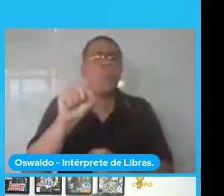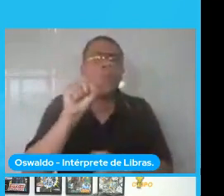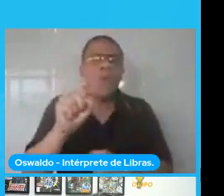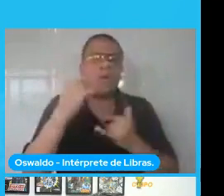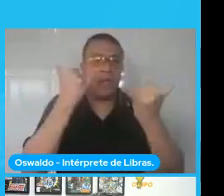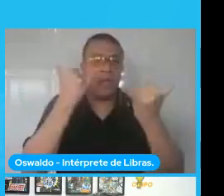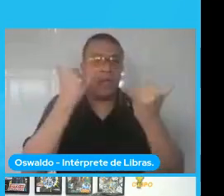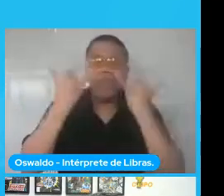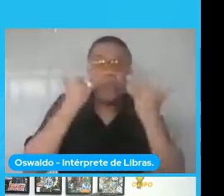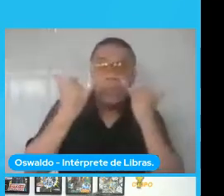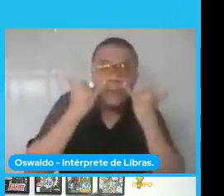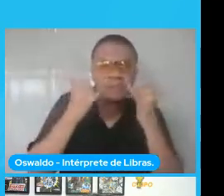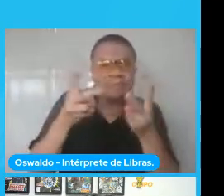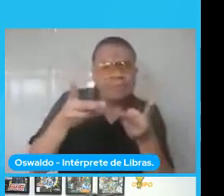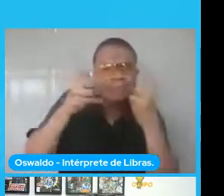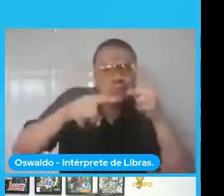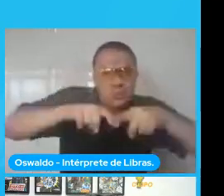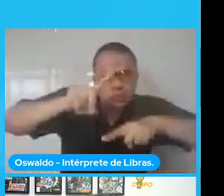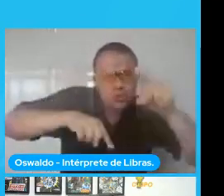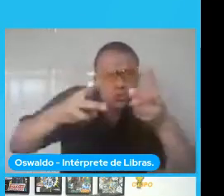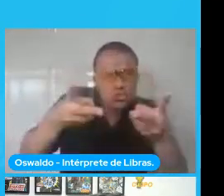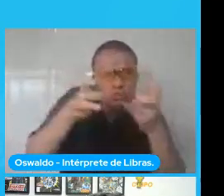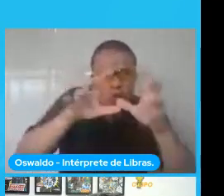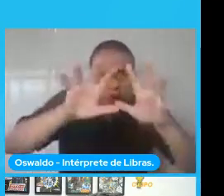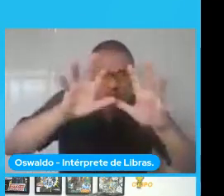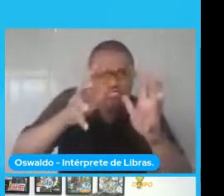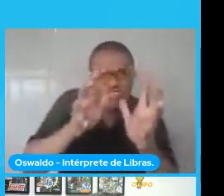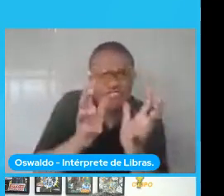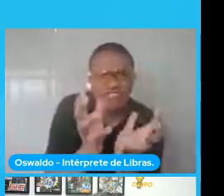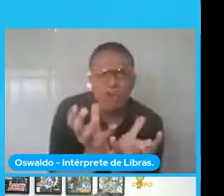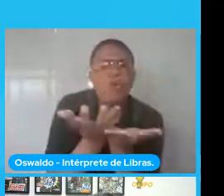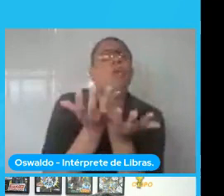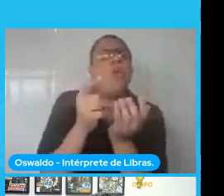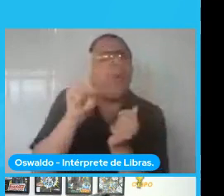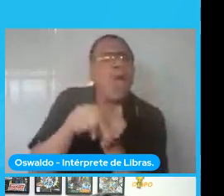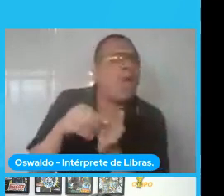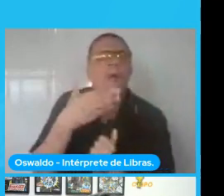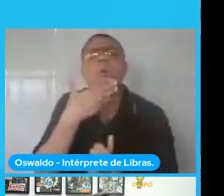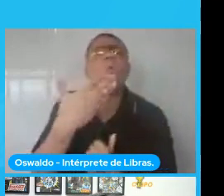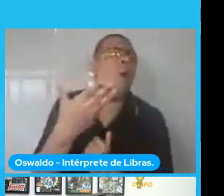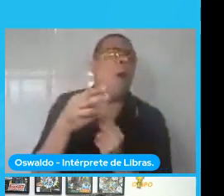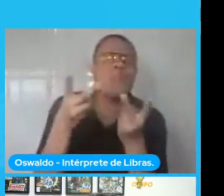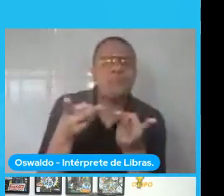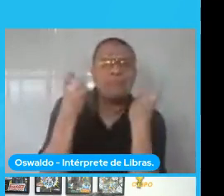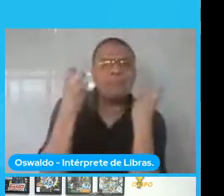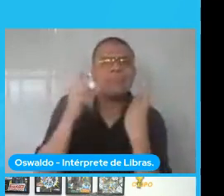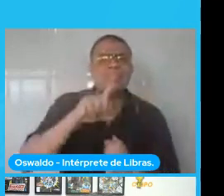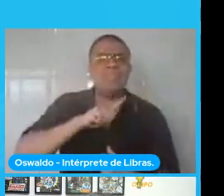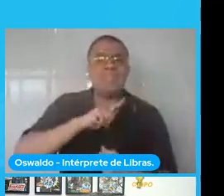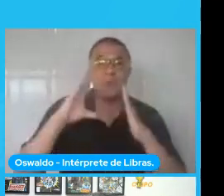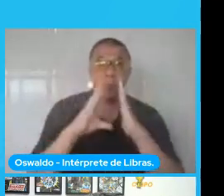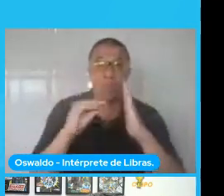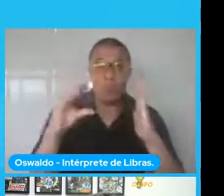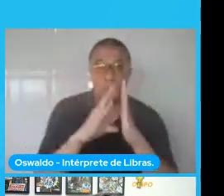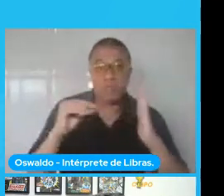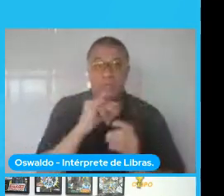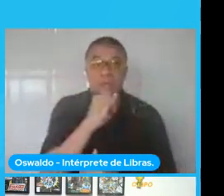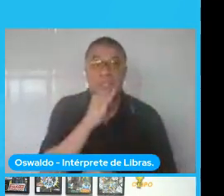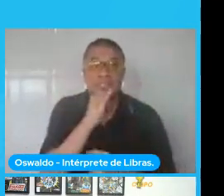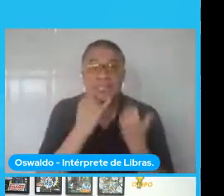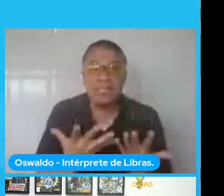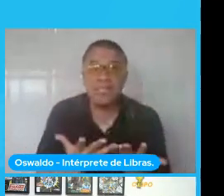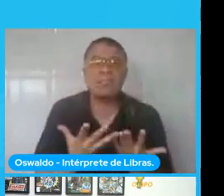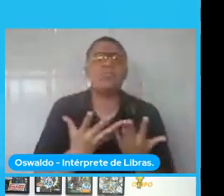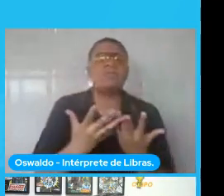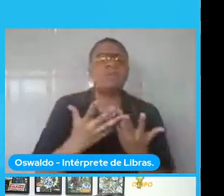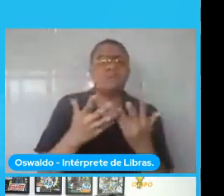detectar um objeto, que forma é aquele objeto, segmentação também, através de exemplos, né, e aí ela vai aprendendo